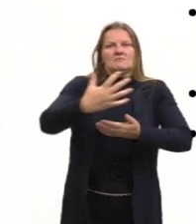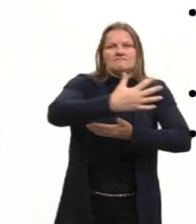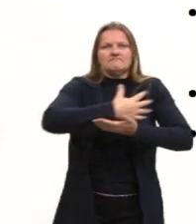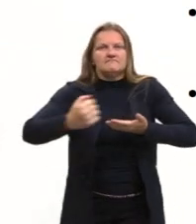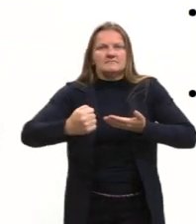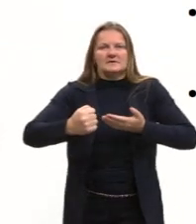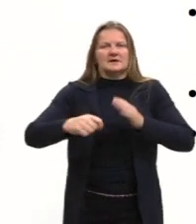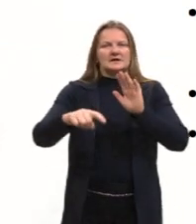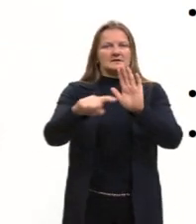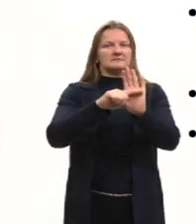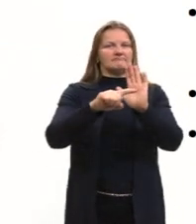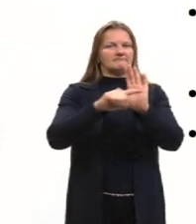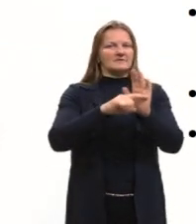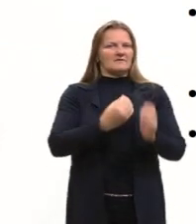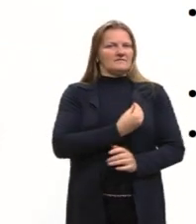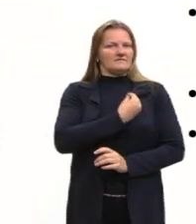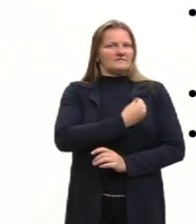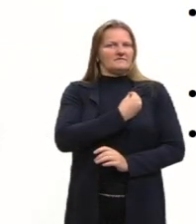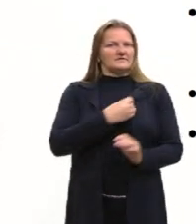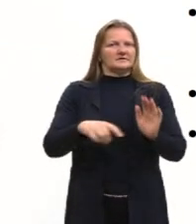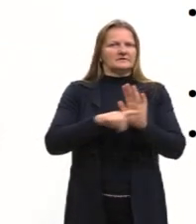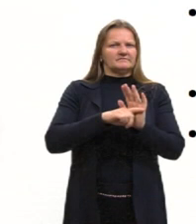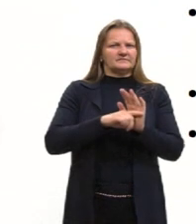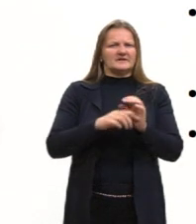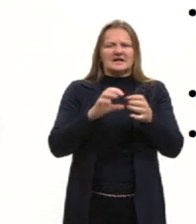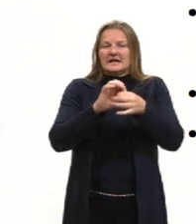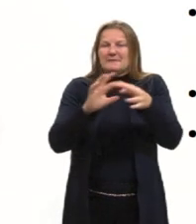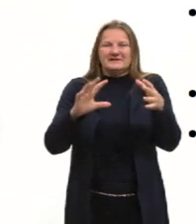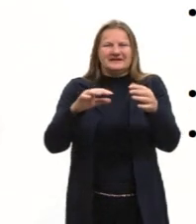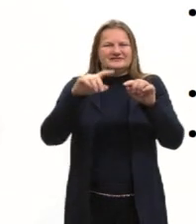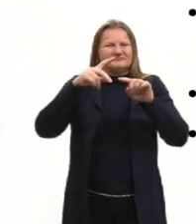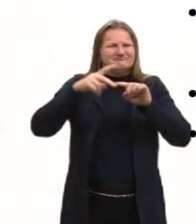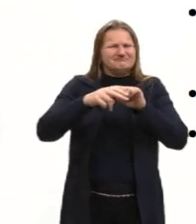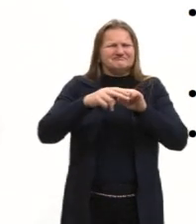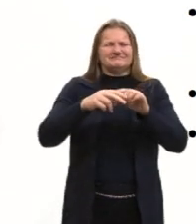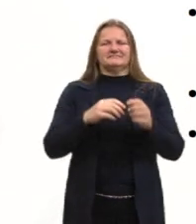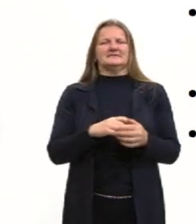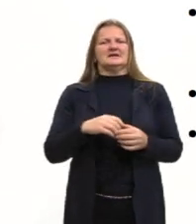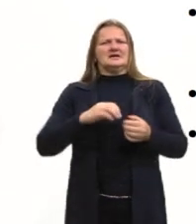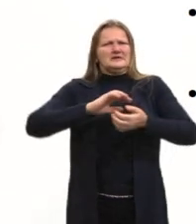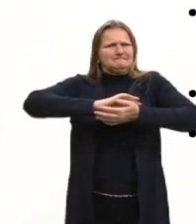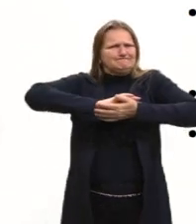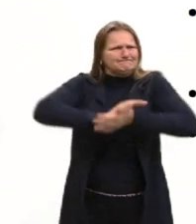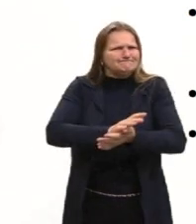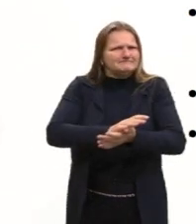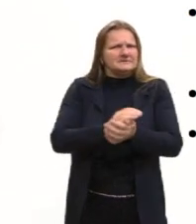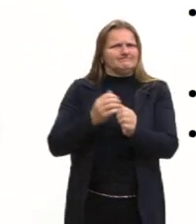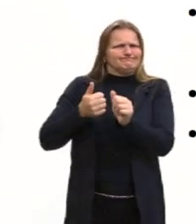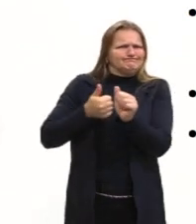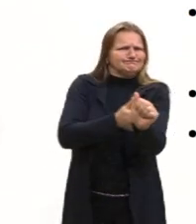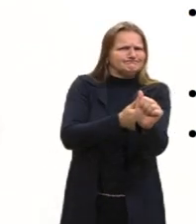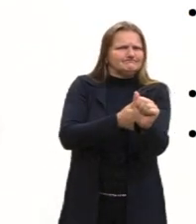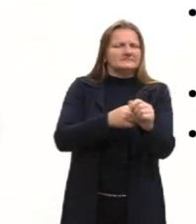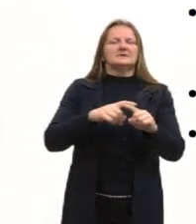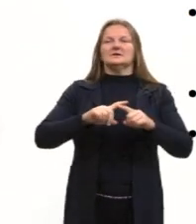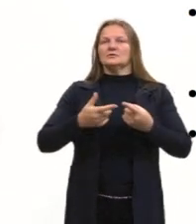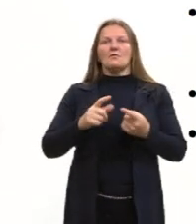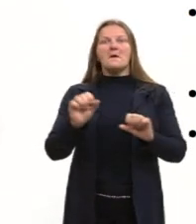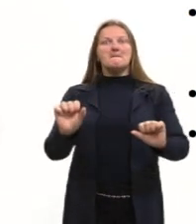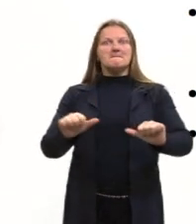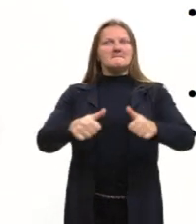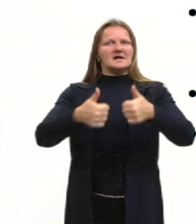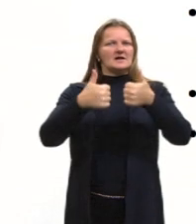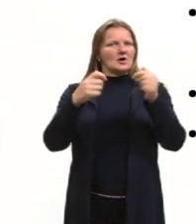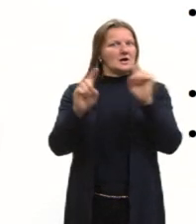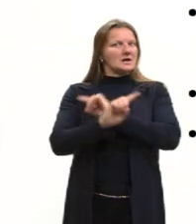forma negativa, trouxe menos liberdade, perseguição, tortura. Então ela não trouxe uma melhoria.